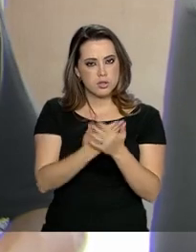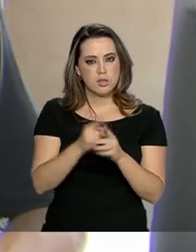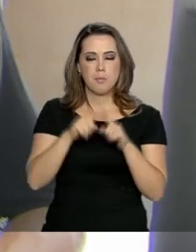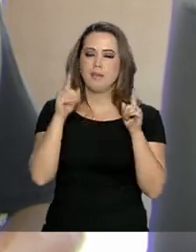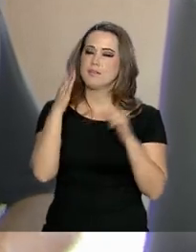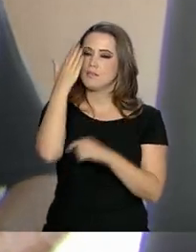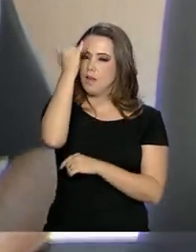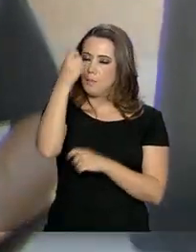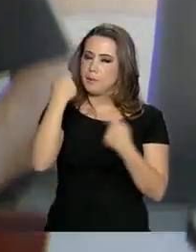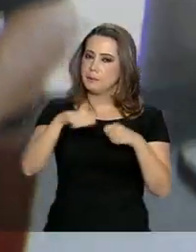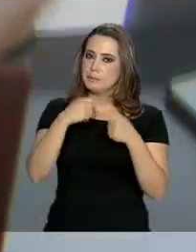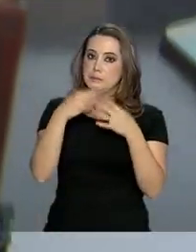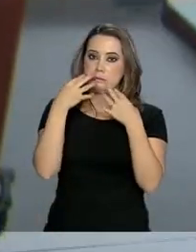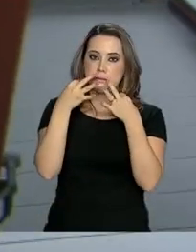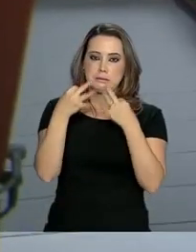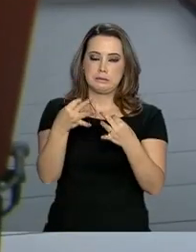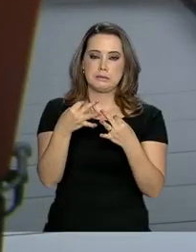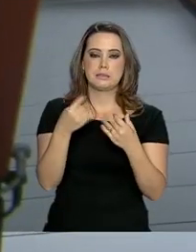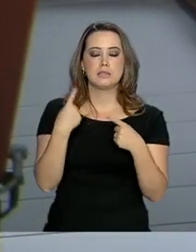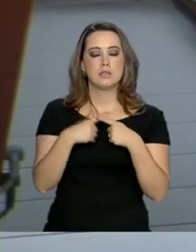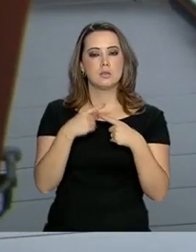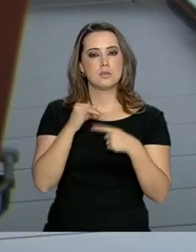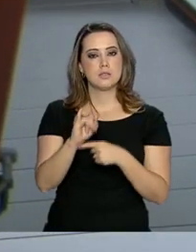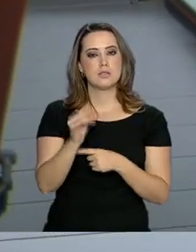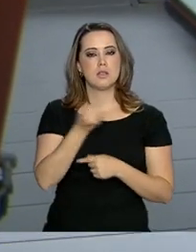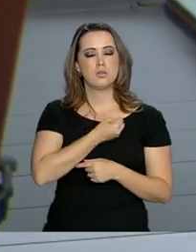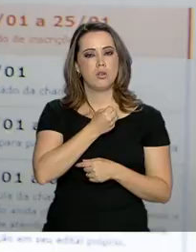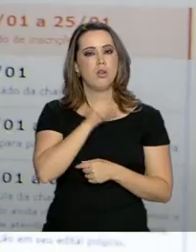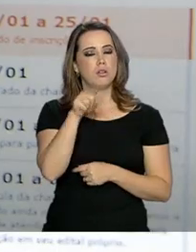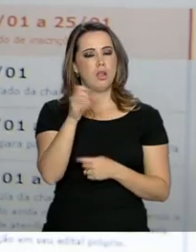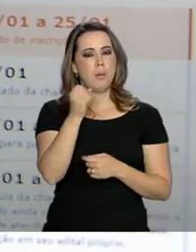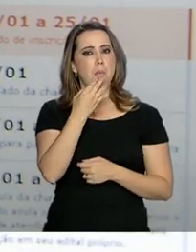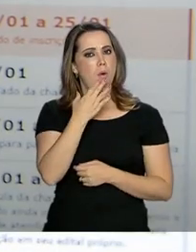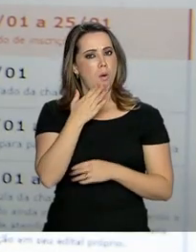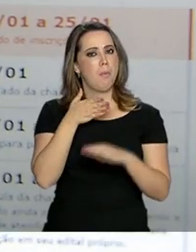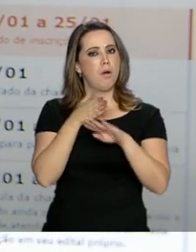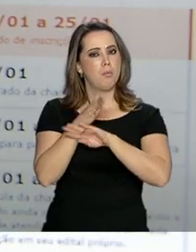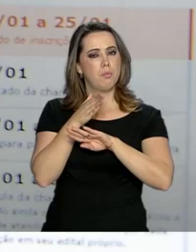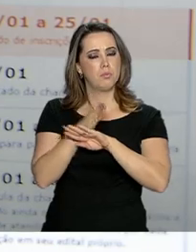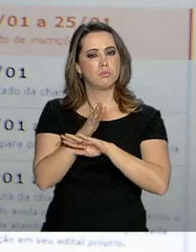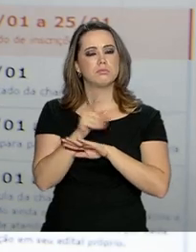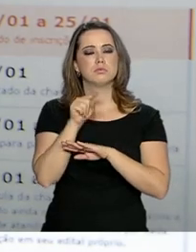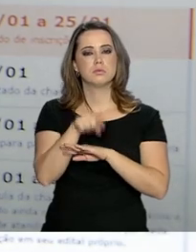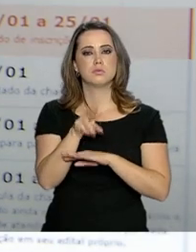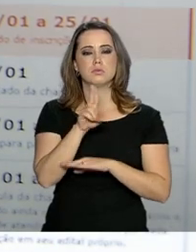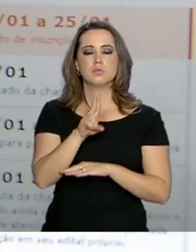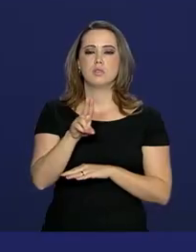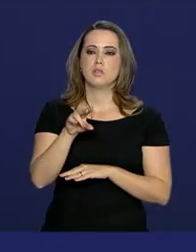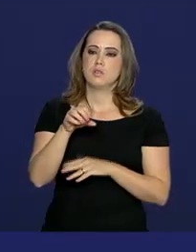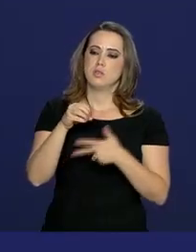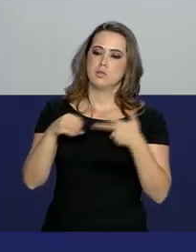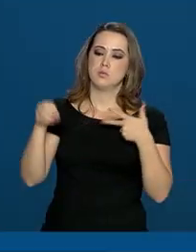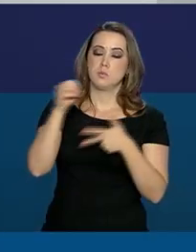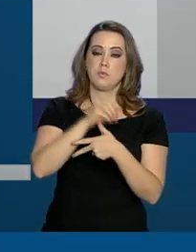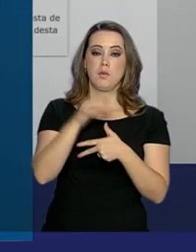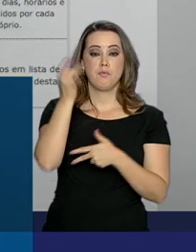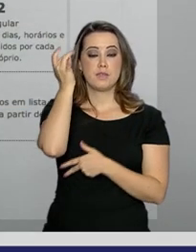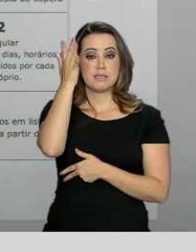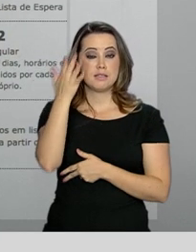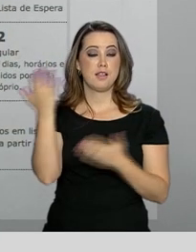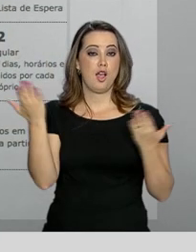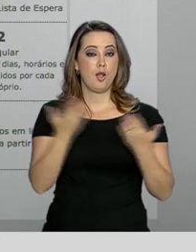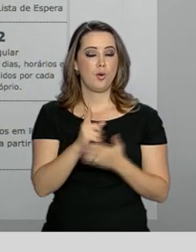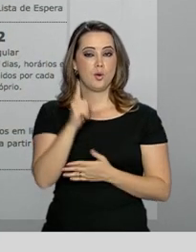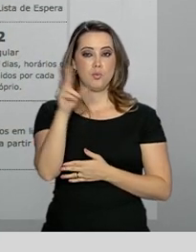mas sabe que é preciso ficar de olho se essa nota é suficiente para garantir uma vaga no SISU. Para facilitar,